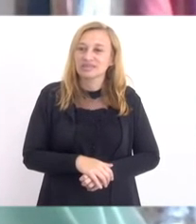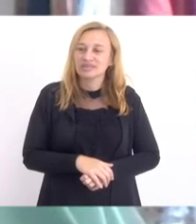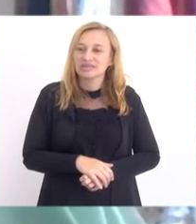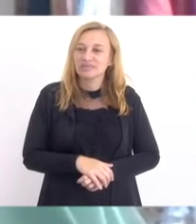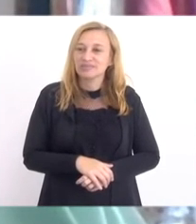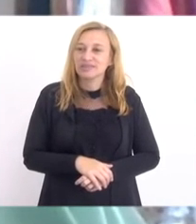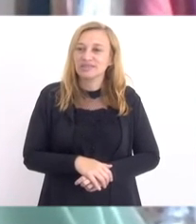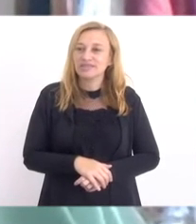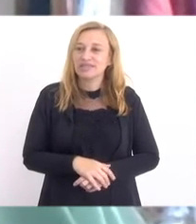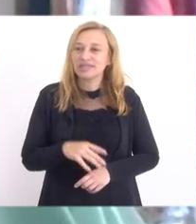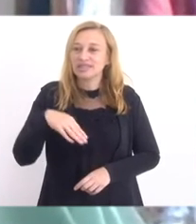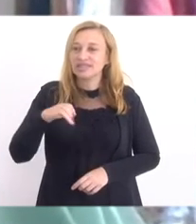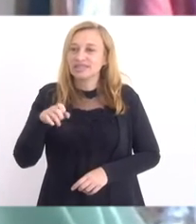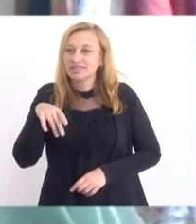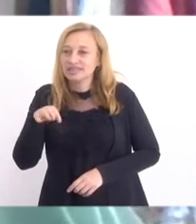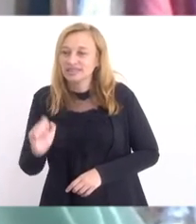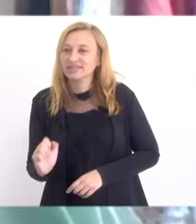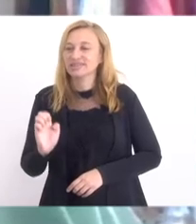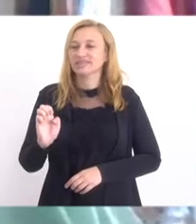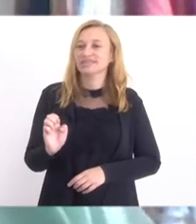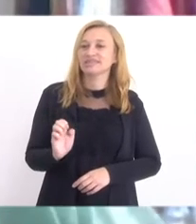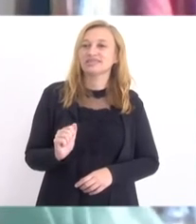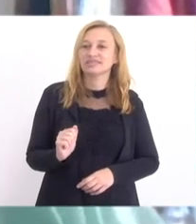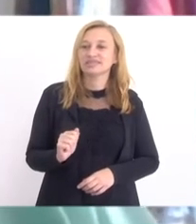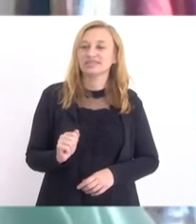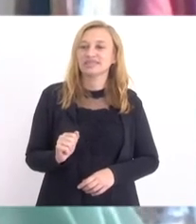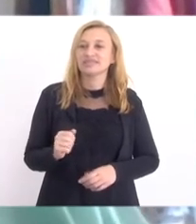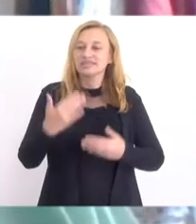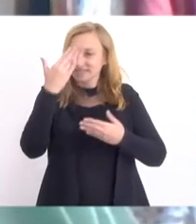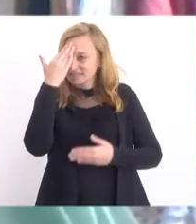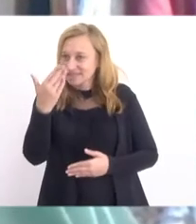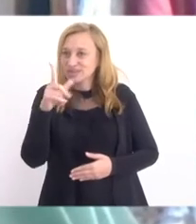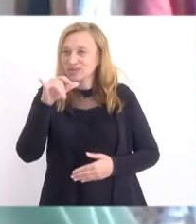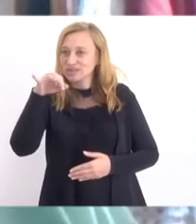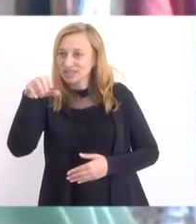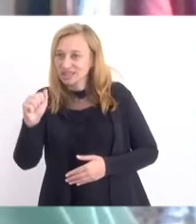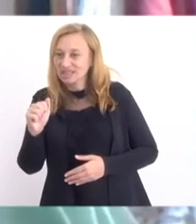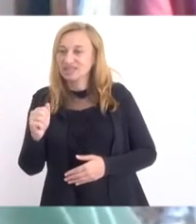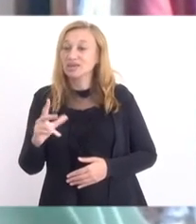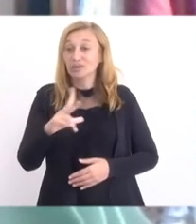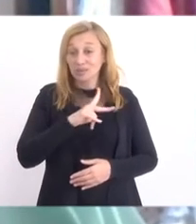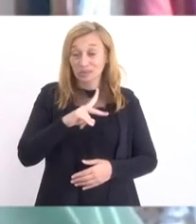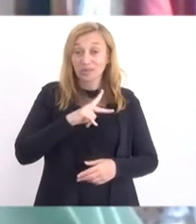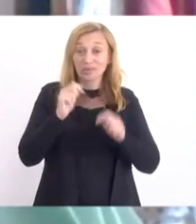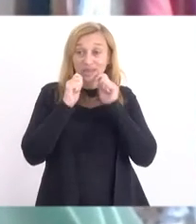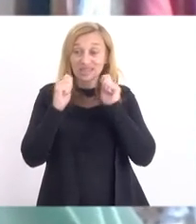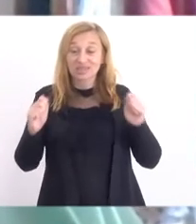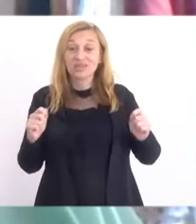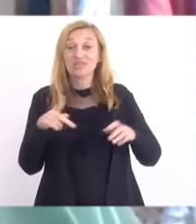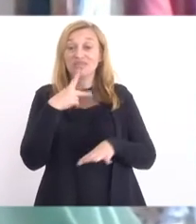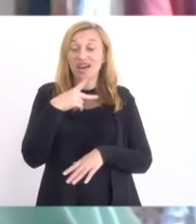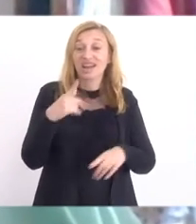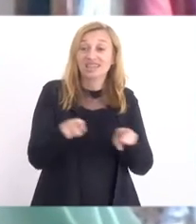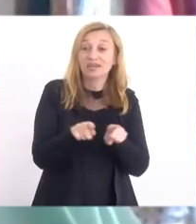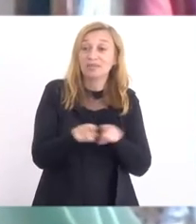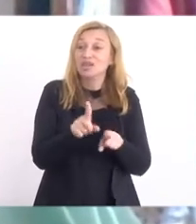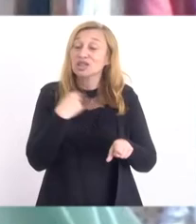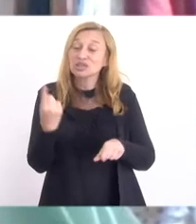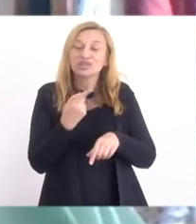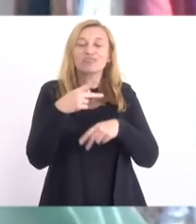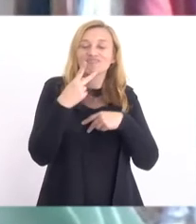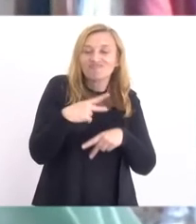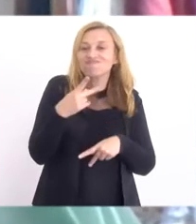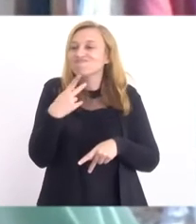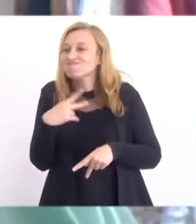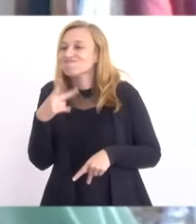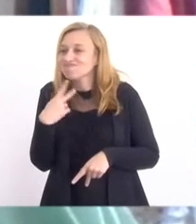a Milena, a Ninde, a todos os assessores. Agradecer o Luciano, meu próprio assessor. Dizer também que a gente está sempre falando